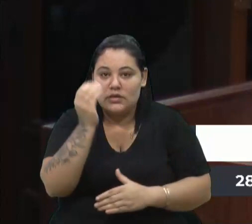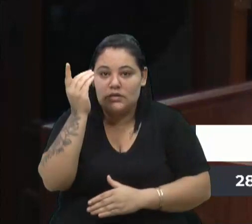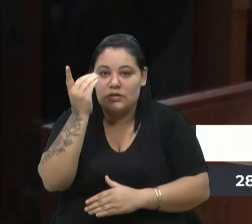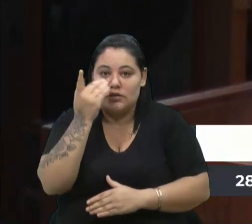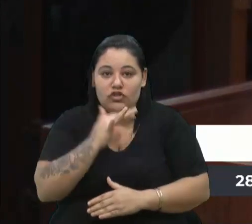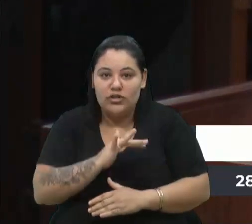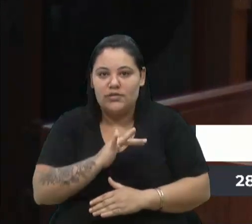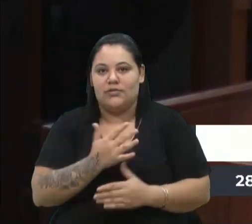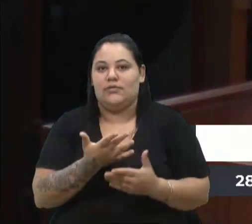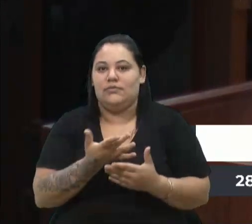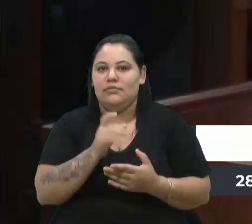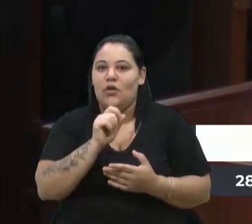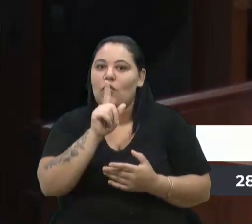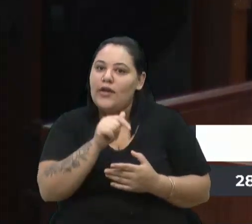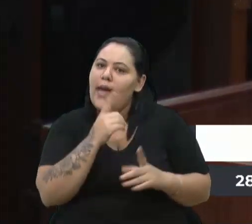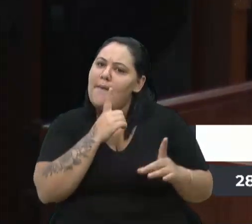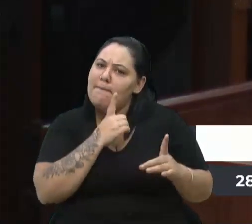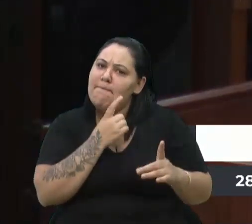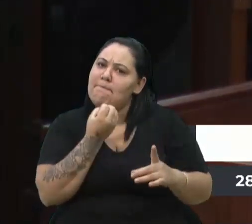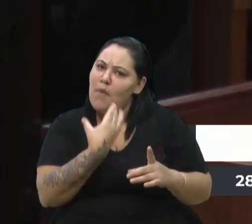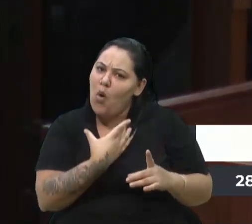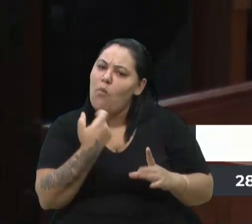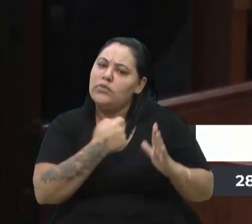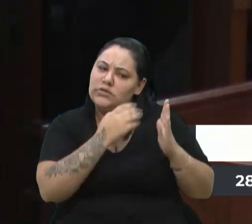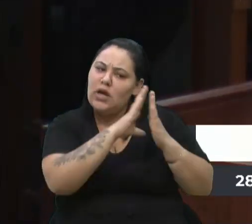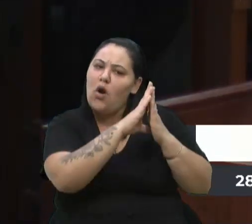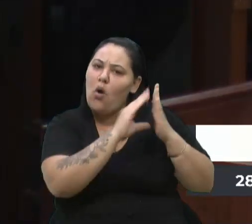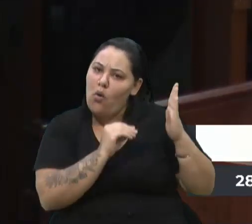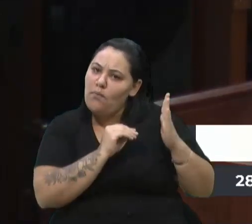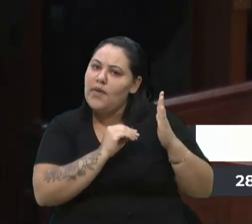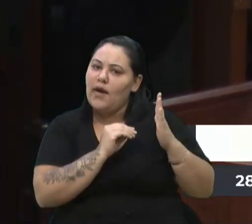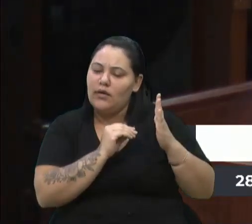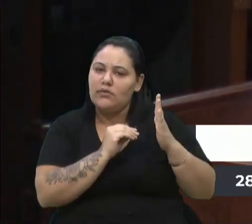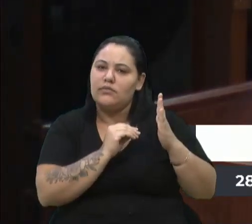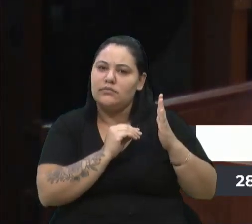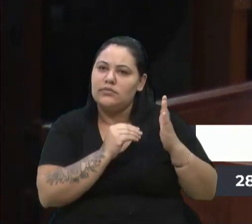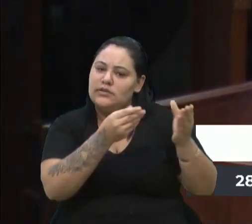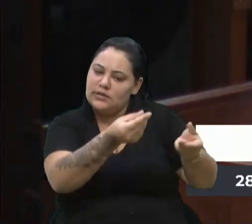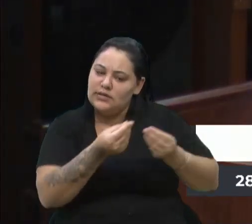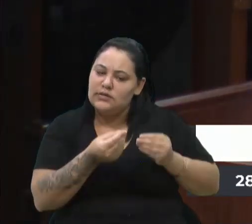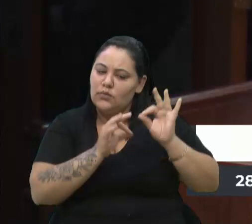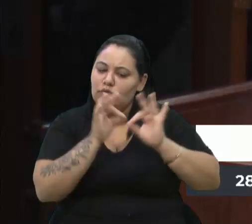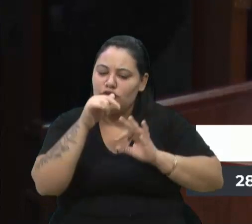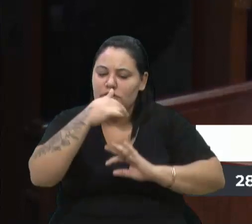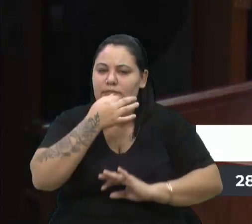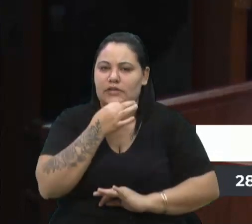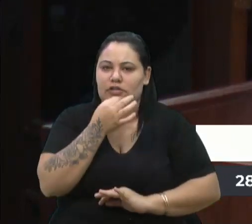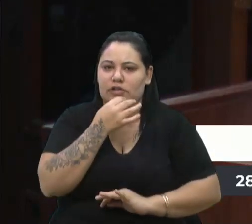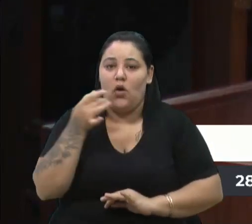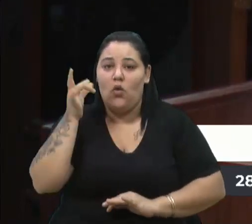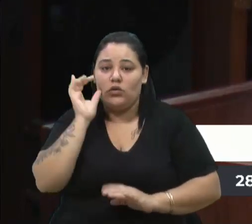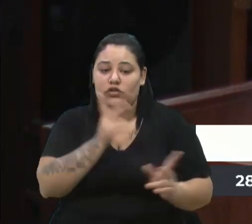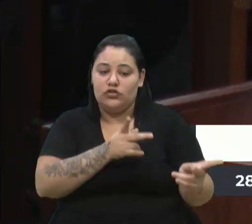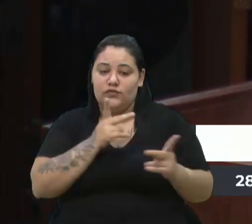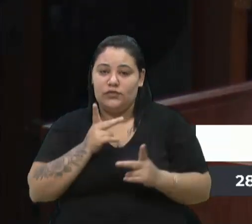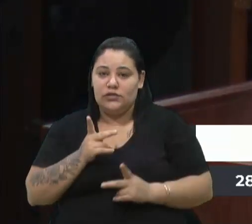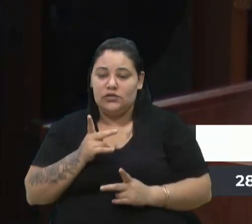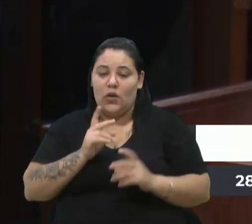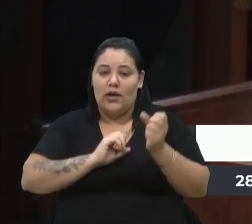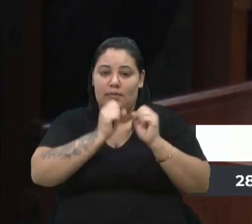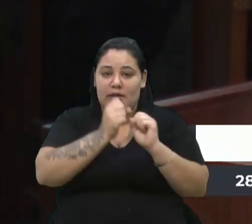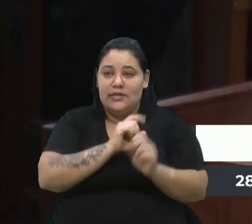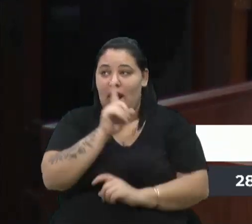que é bom tem que se buscar, se copiar ontem a gente foi nesta empresa que fica em Ivoti